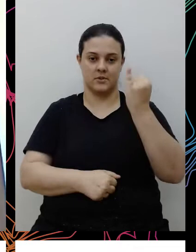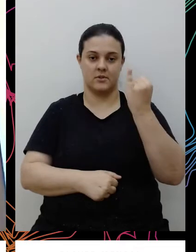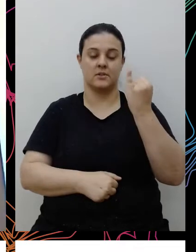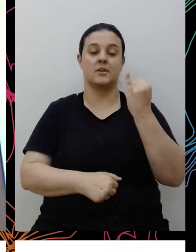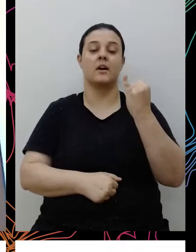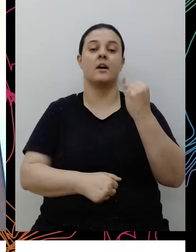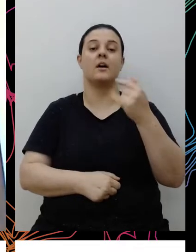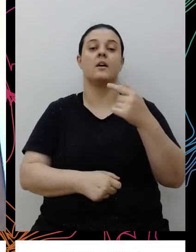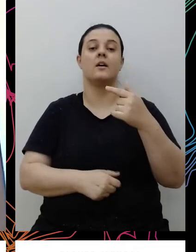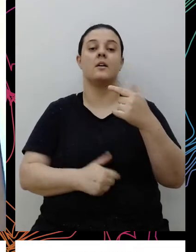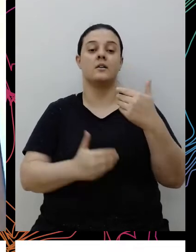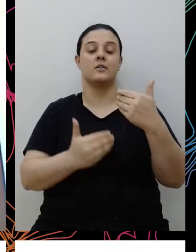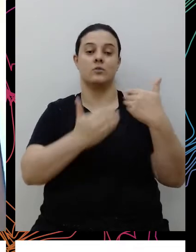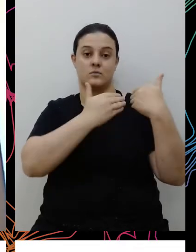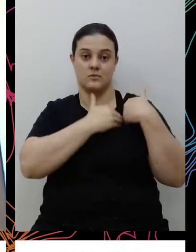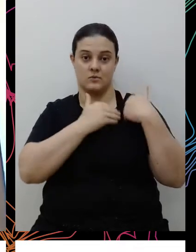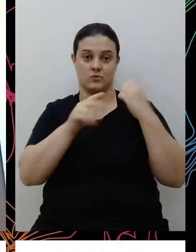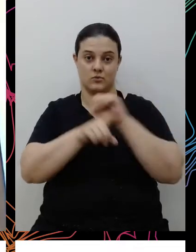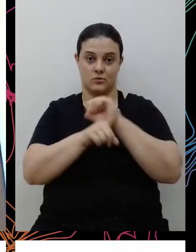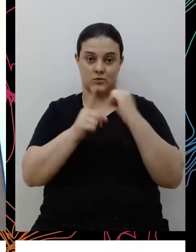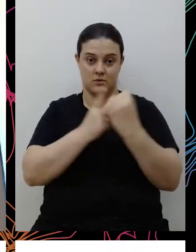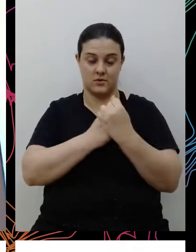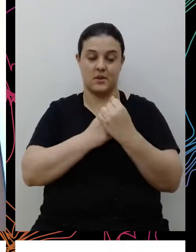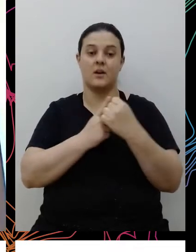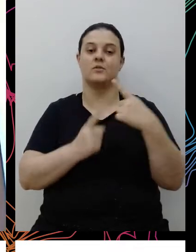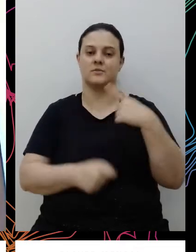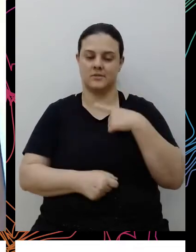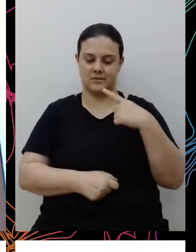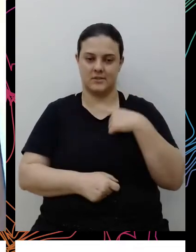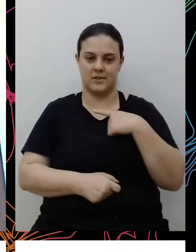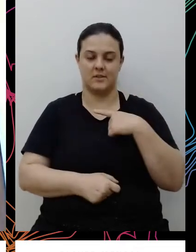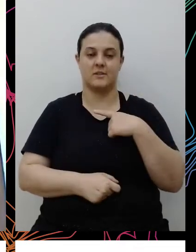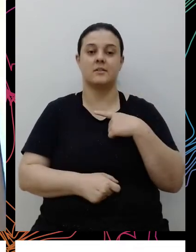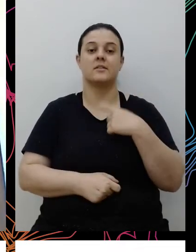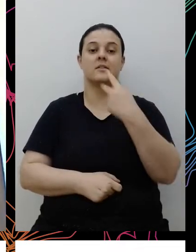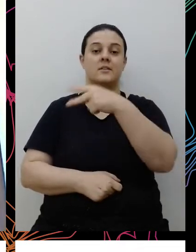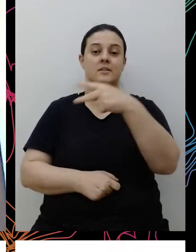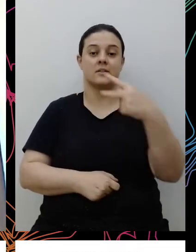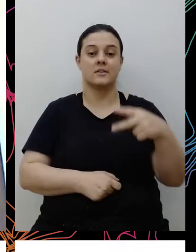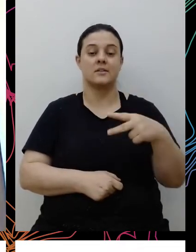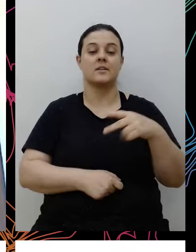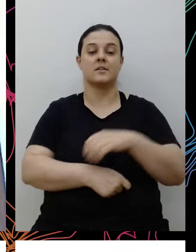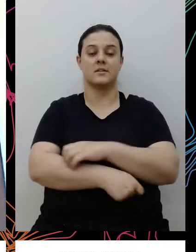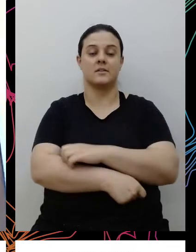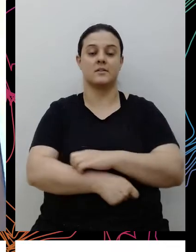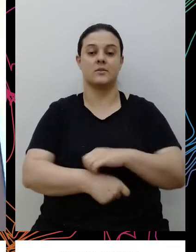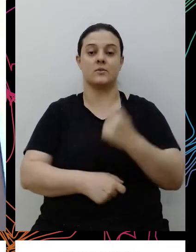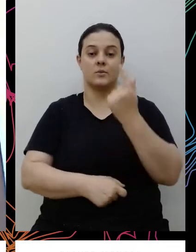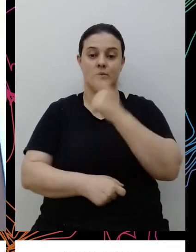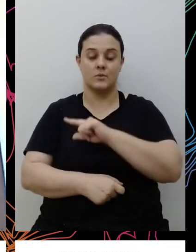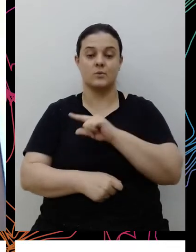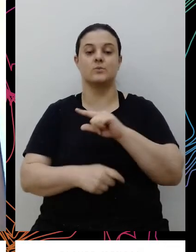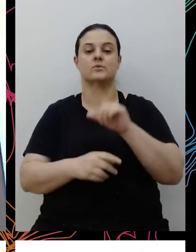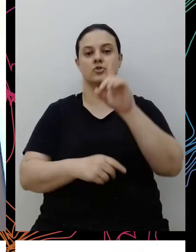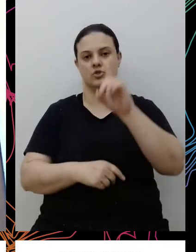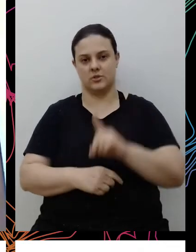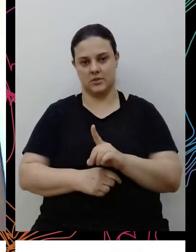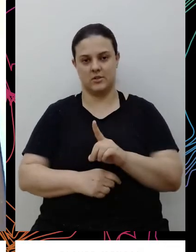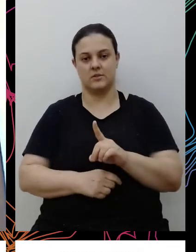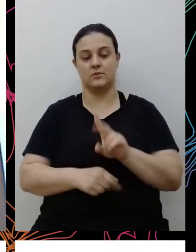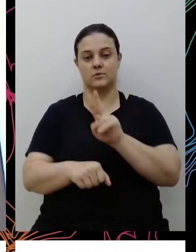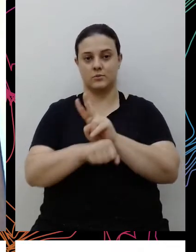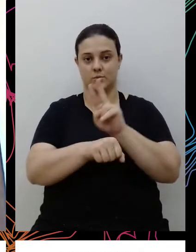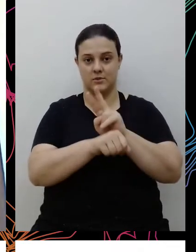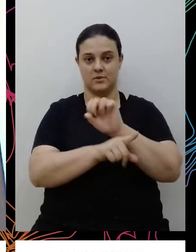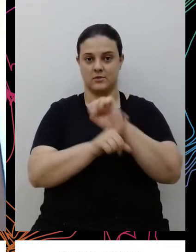desse papel social, né? Está a questão da responsabilidade de ser um vetor, né? De garantias de direitos e de proteção